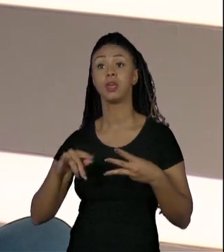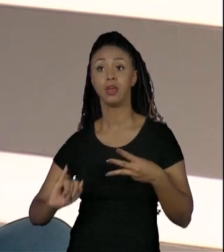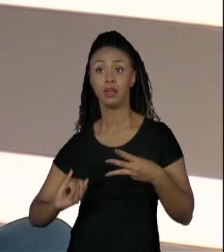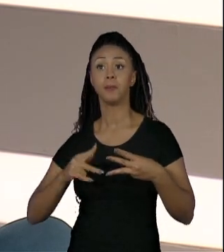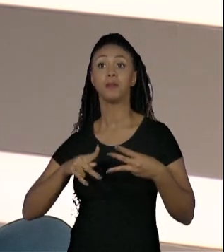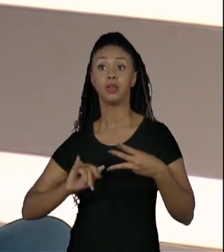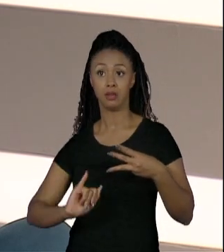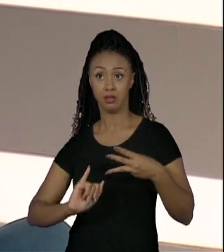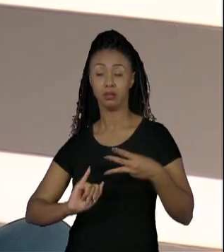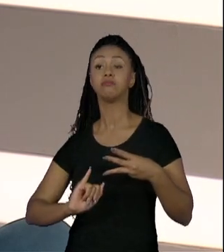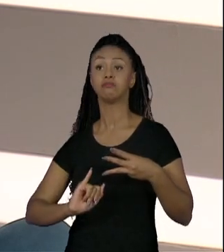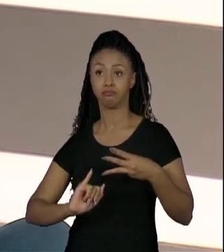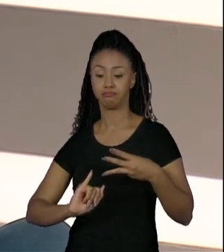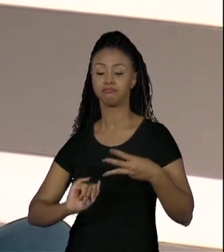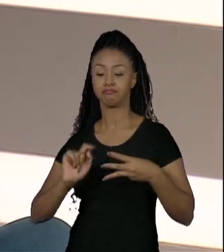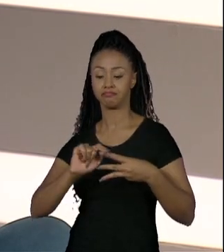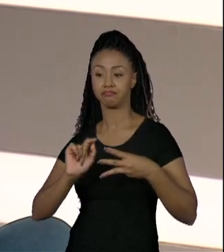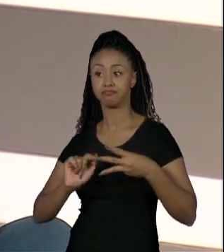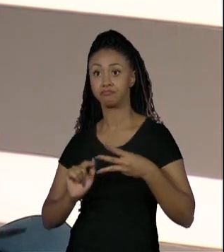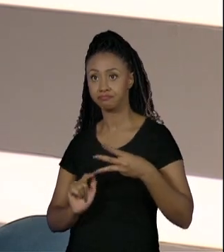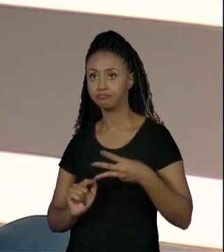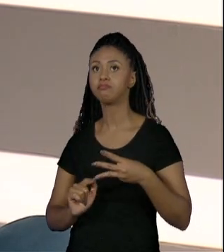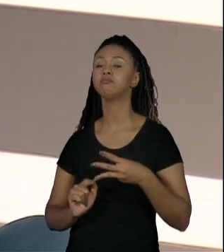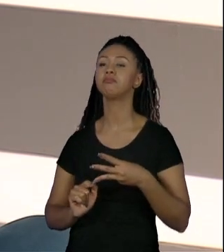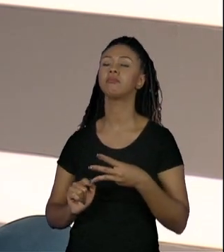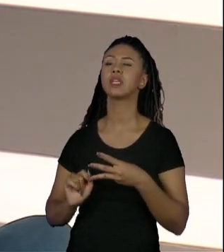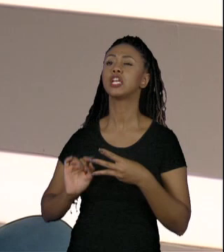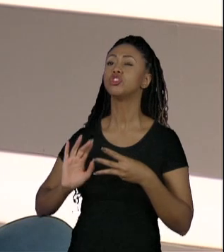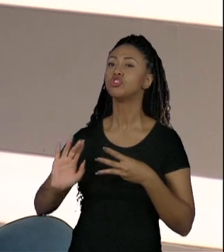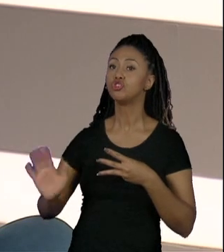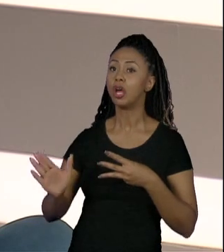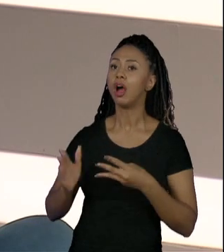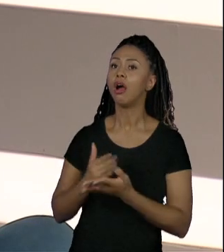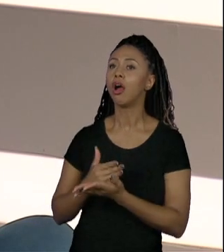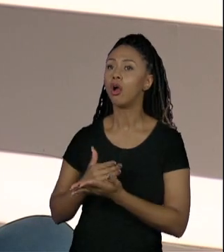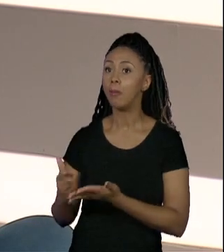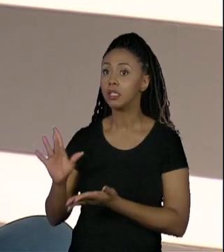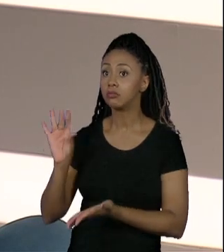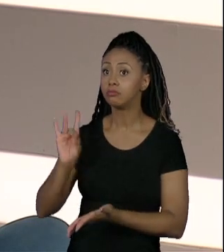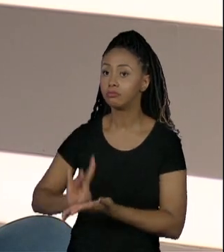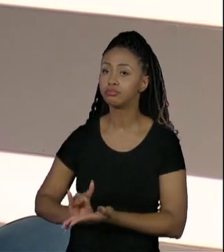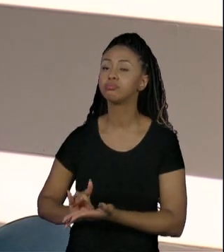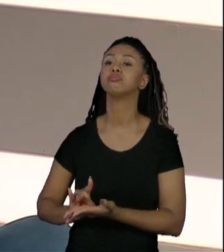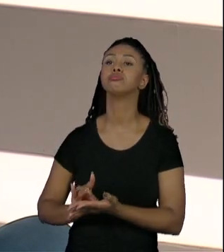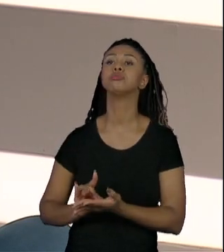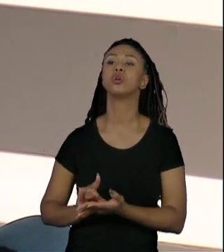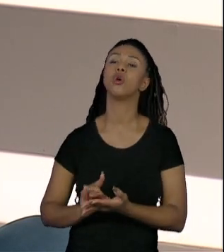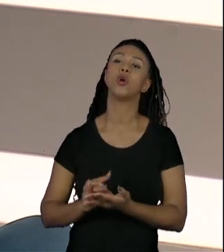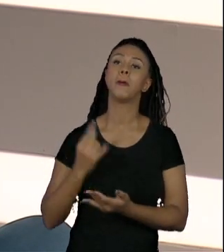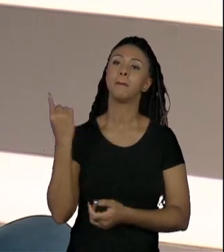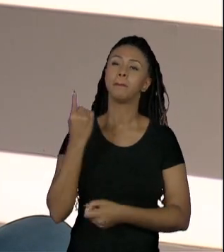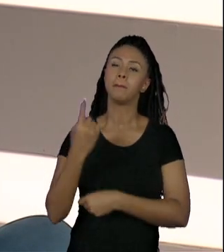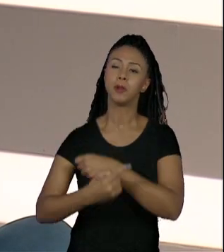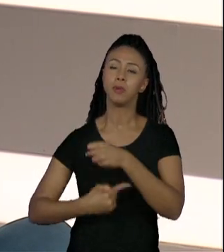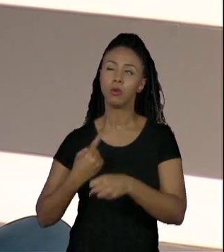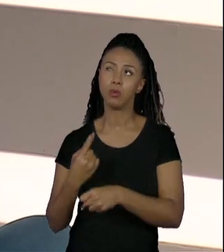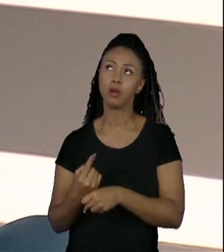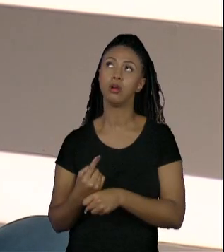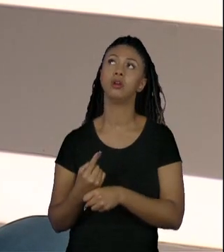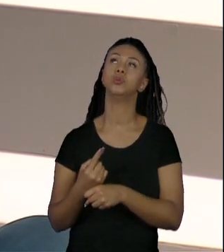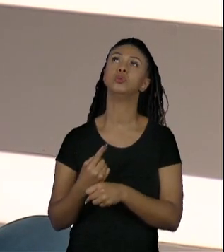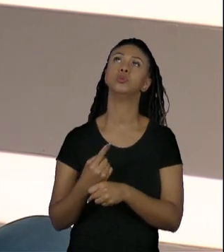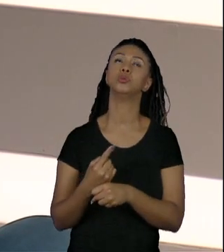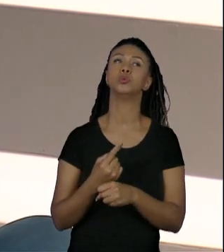agora. Eles estão aí dispostos no segundo ano. O aluno tem, ao longo ali do quarto semestre,